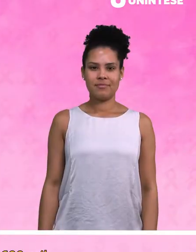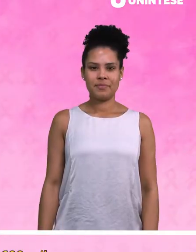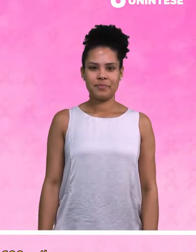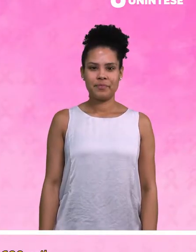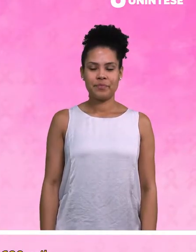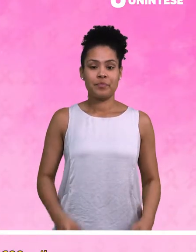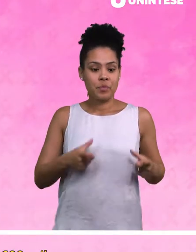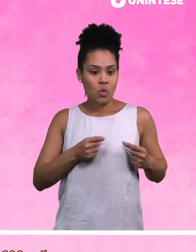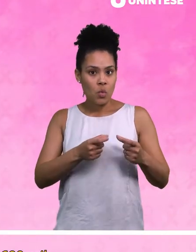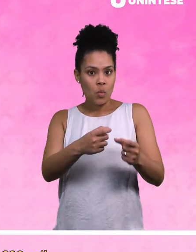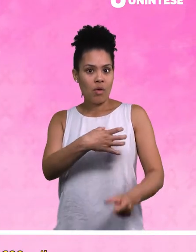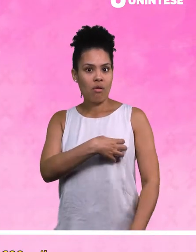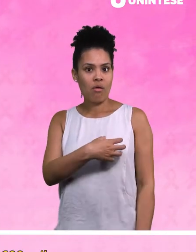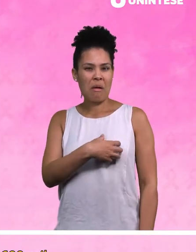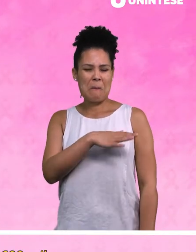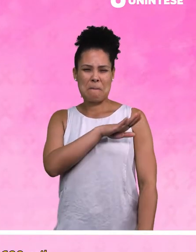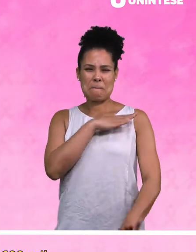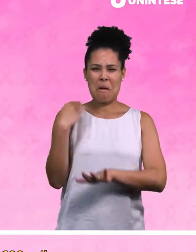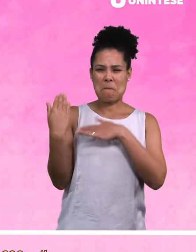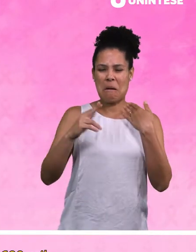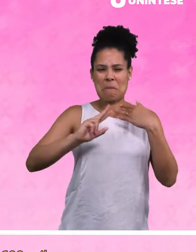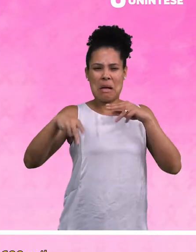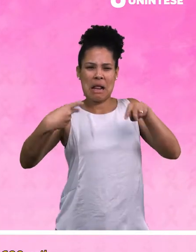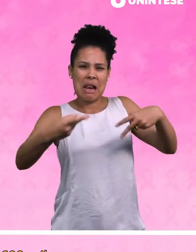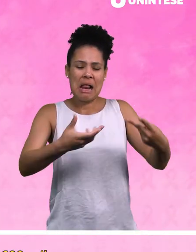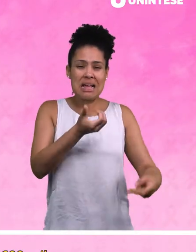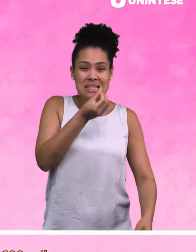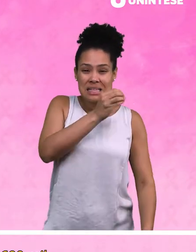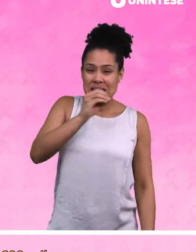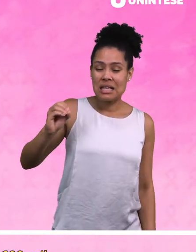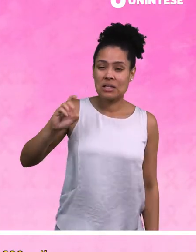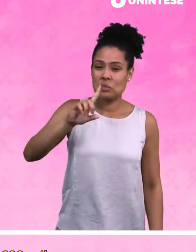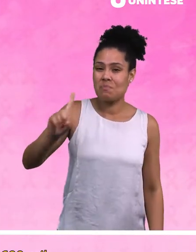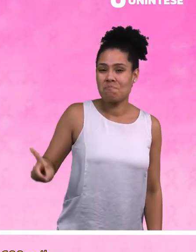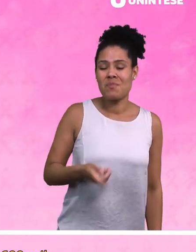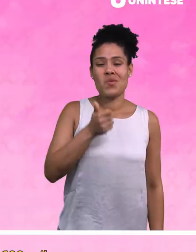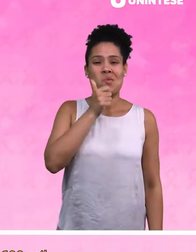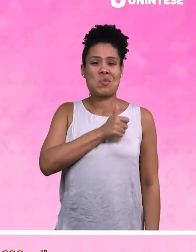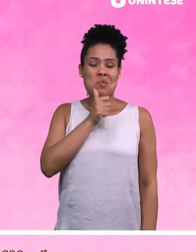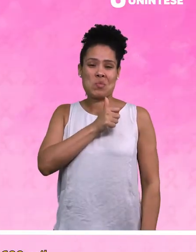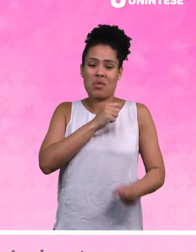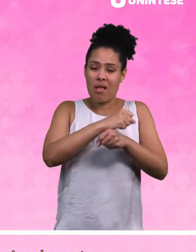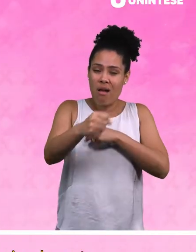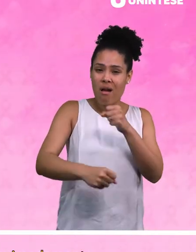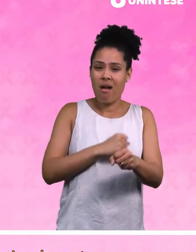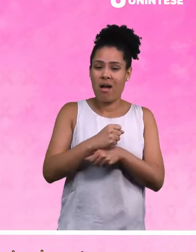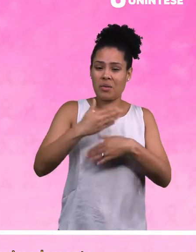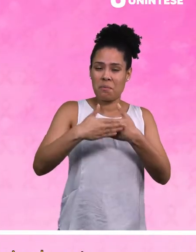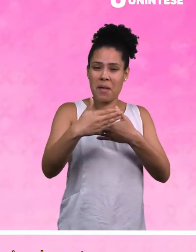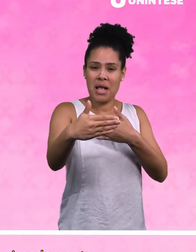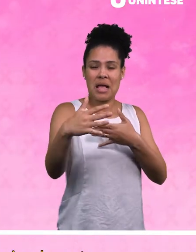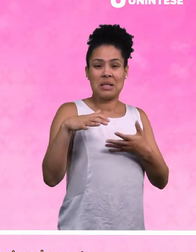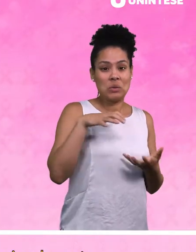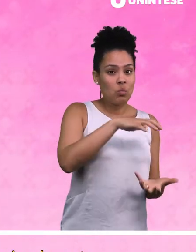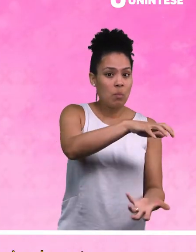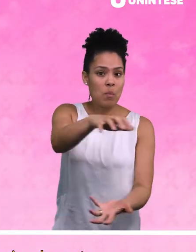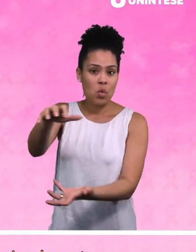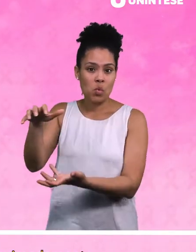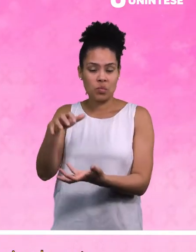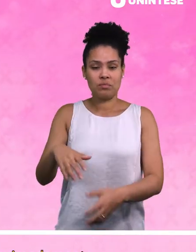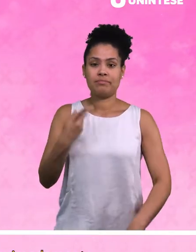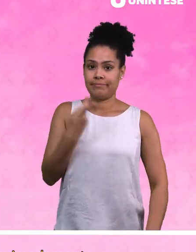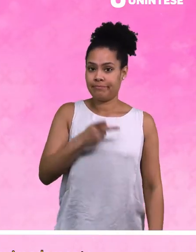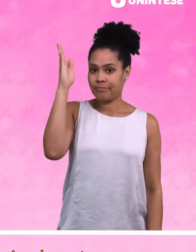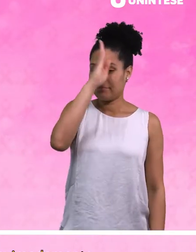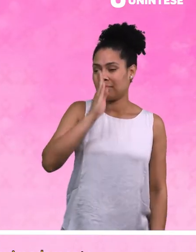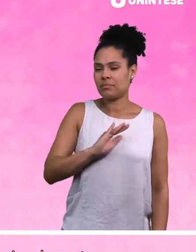O câncer de mama mata mais de 600 mil mulheres a cada ano em todo o mundo. Somente no Brasil são confirmados